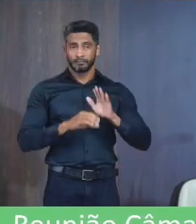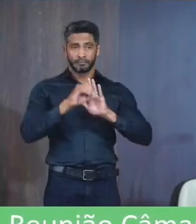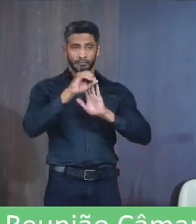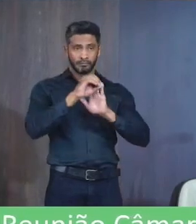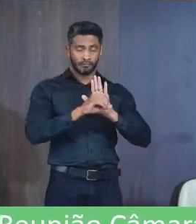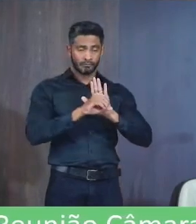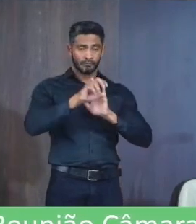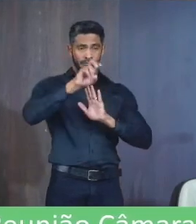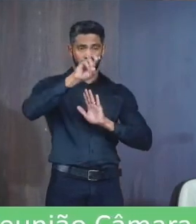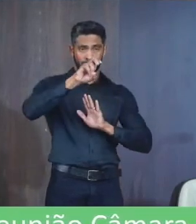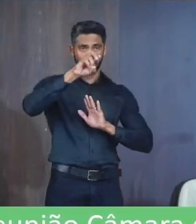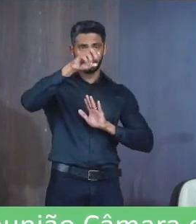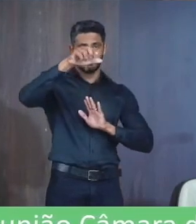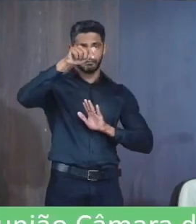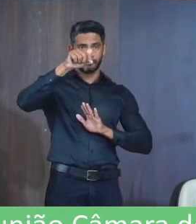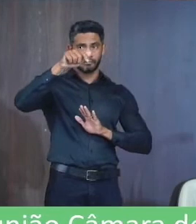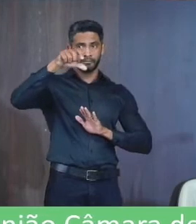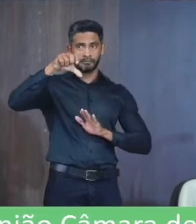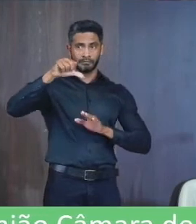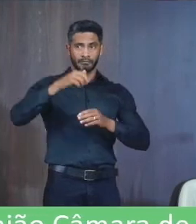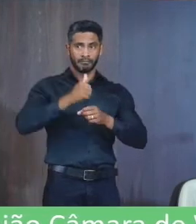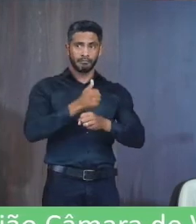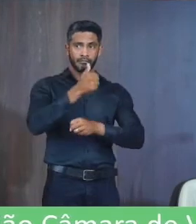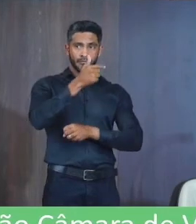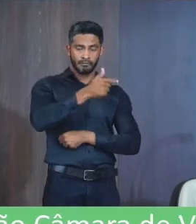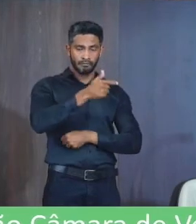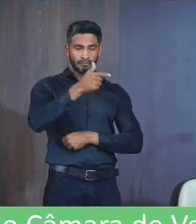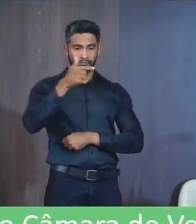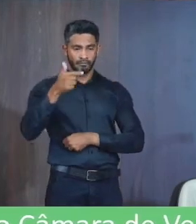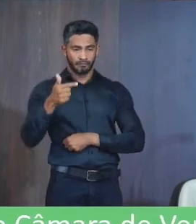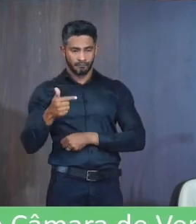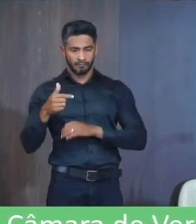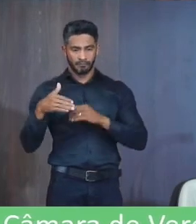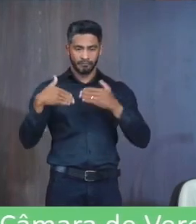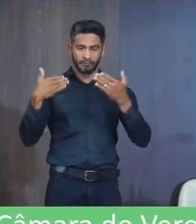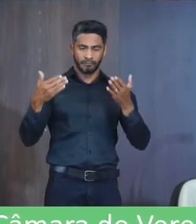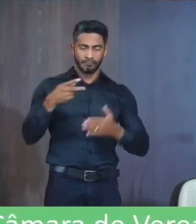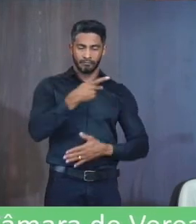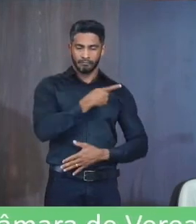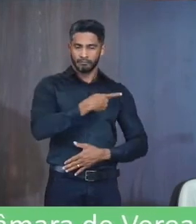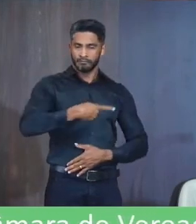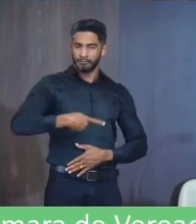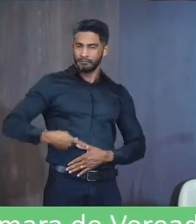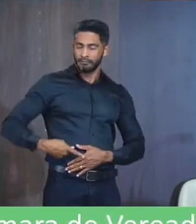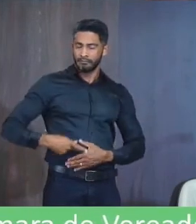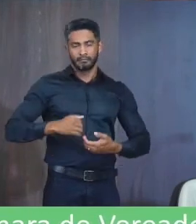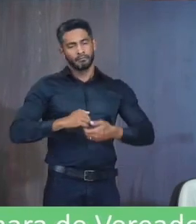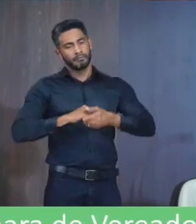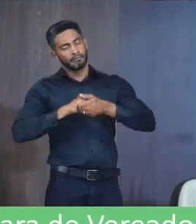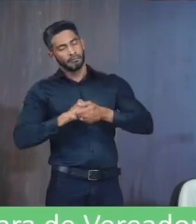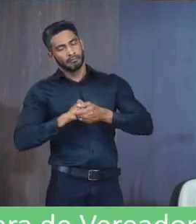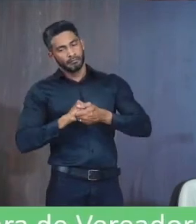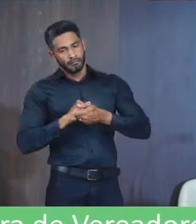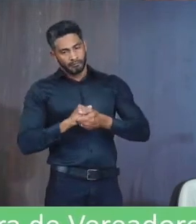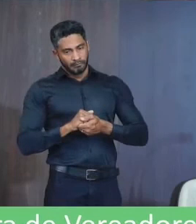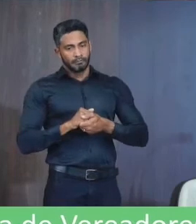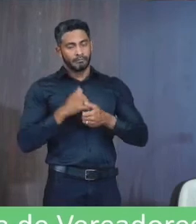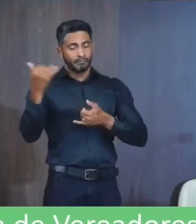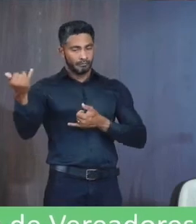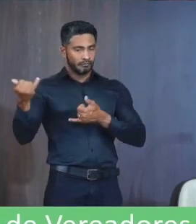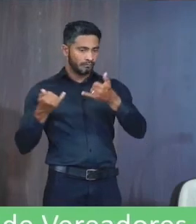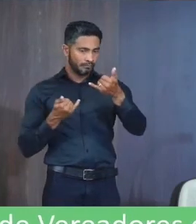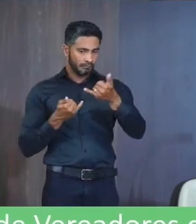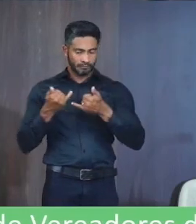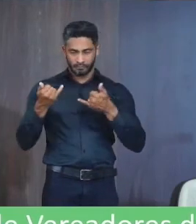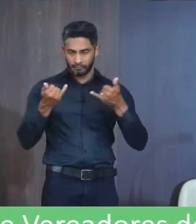Ofício 579-2022 Excelentia Senhor presidente Cumprimentando cordialmente Vimos informá-lo